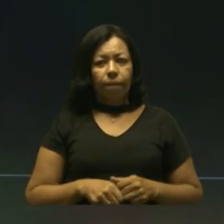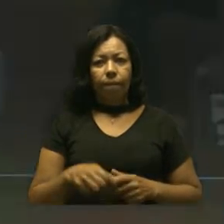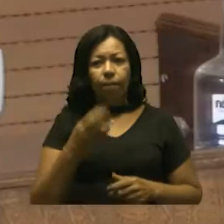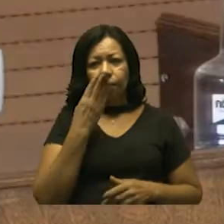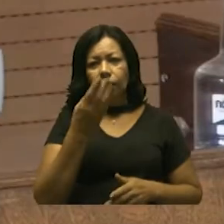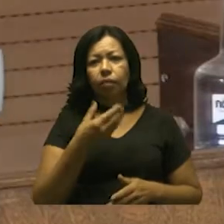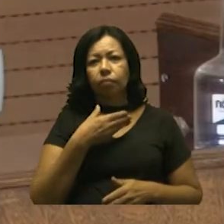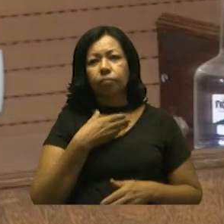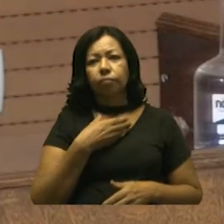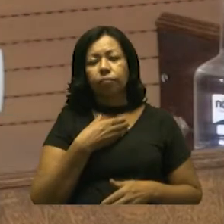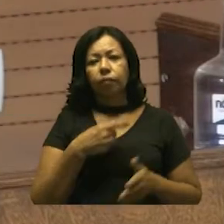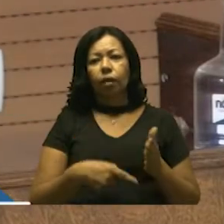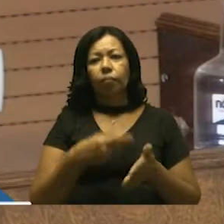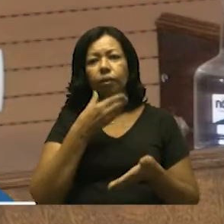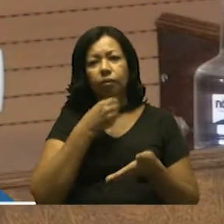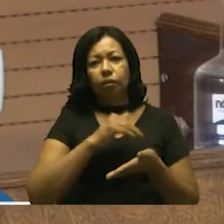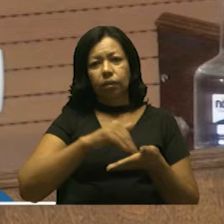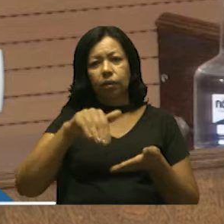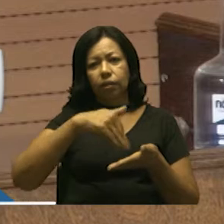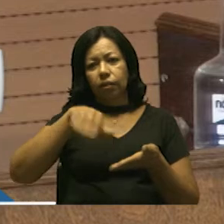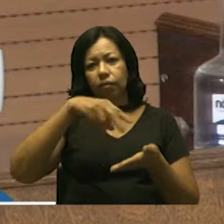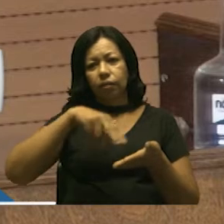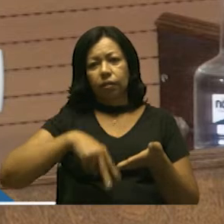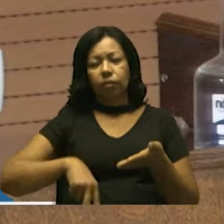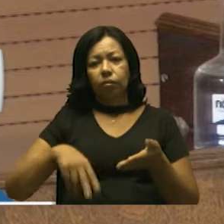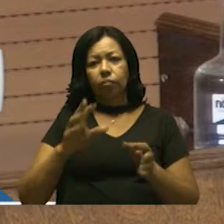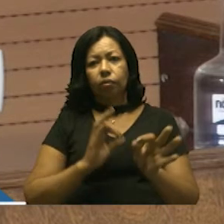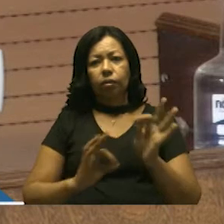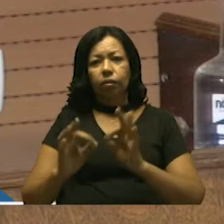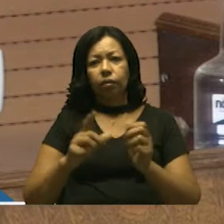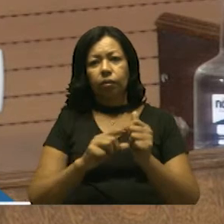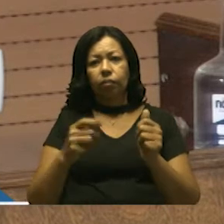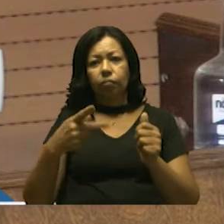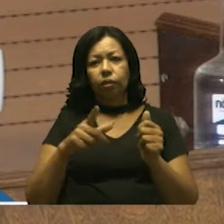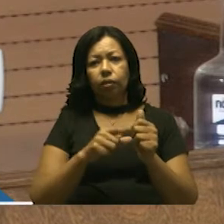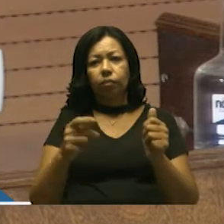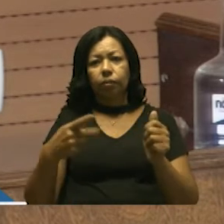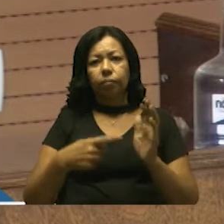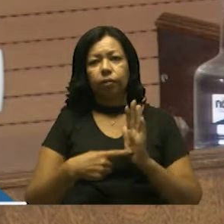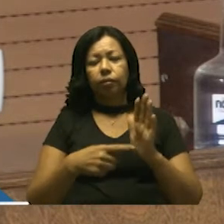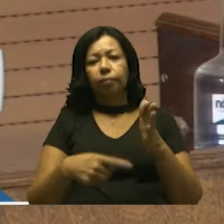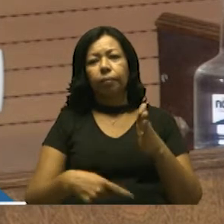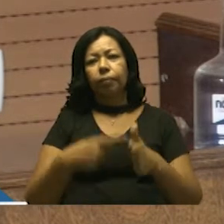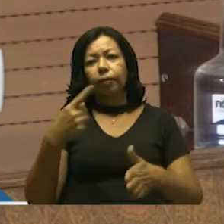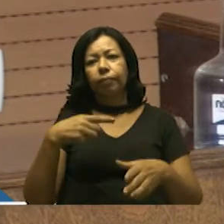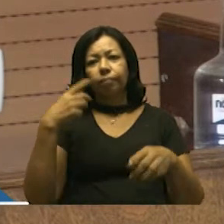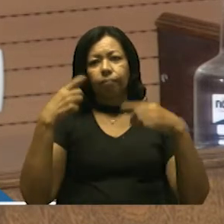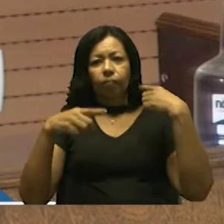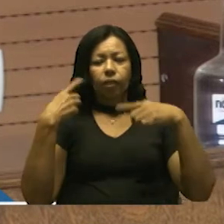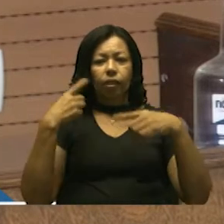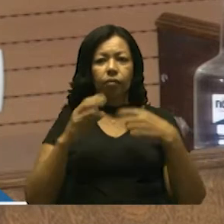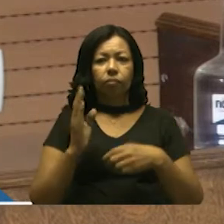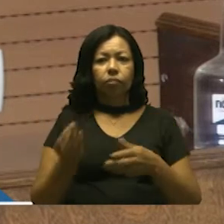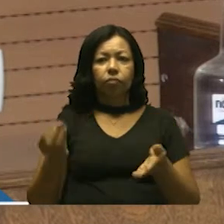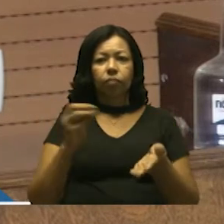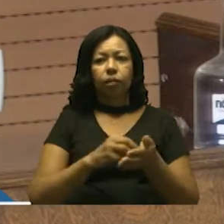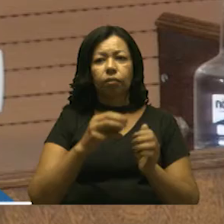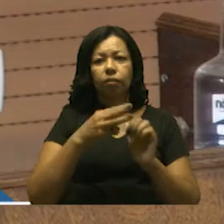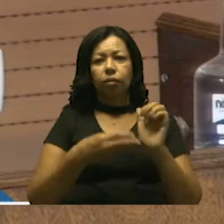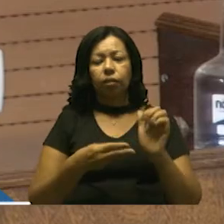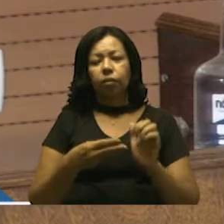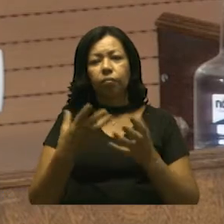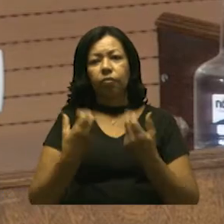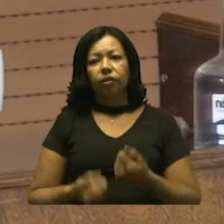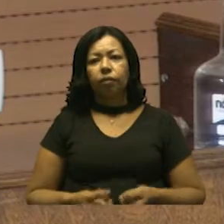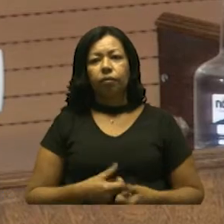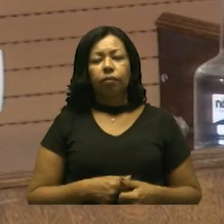solicito ao senhor primeiro secretário que proceda a leitura do projeto de lei artigo por artigo para apreciação em primeira discussão, já incorporada a emenda